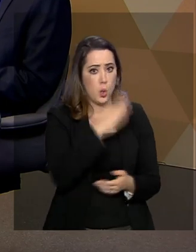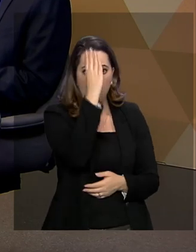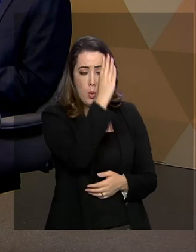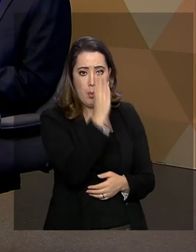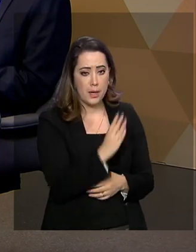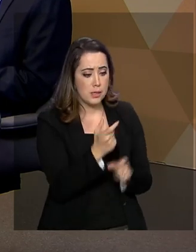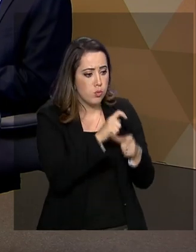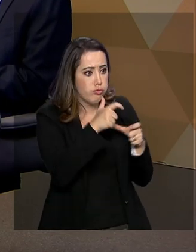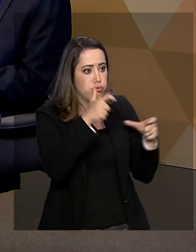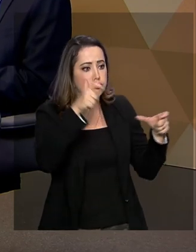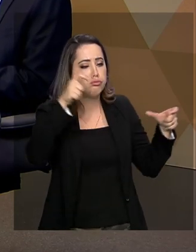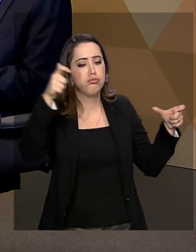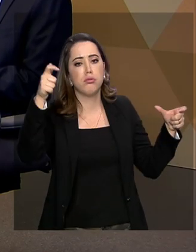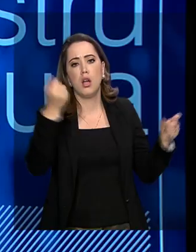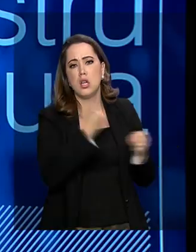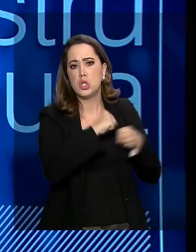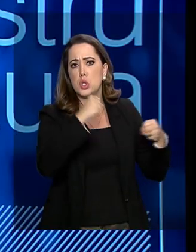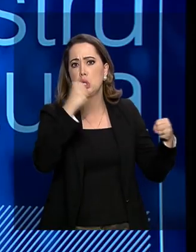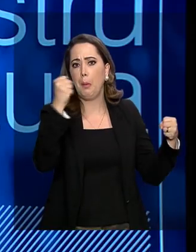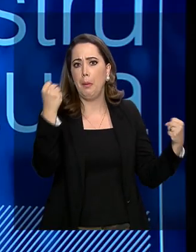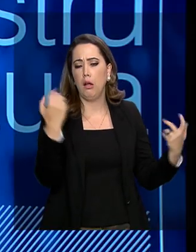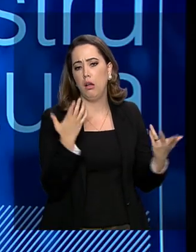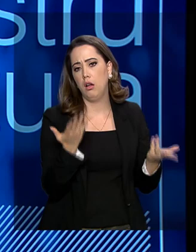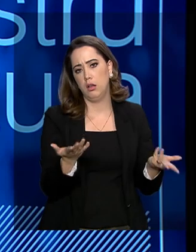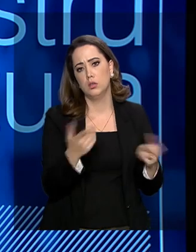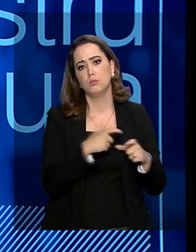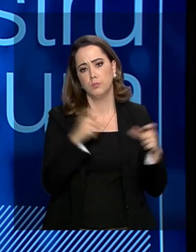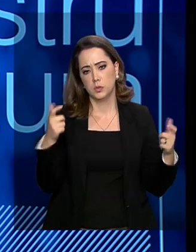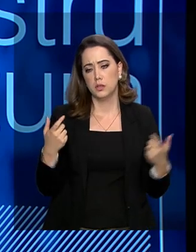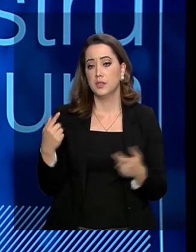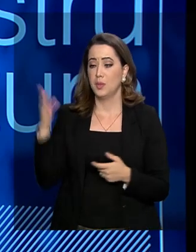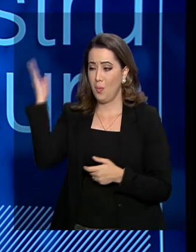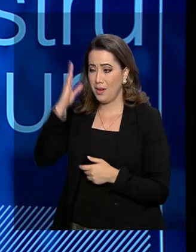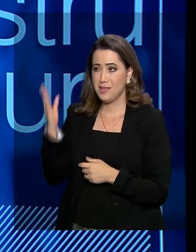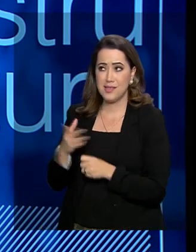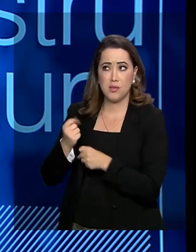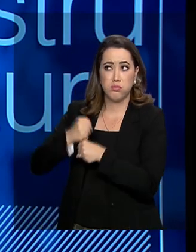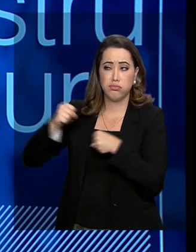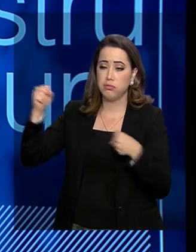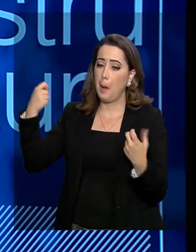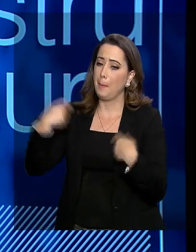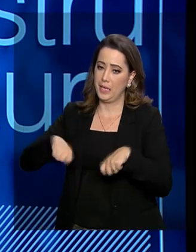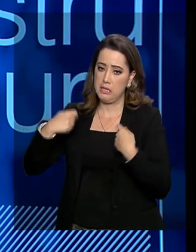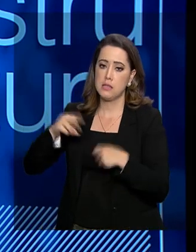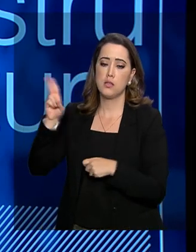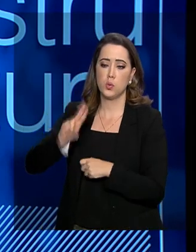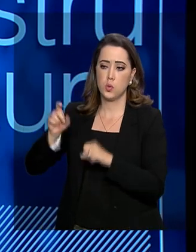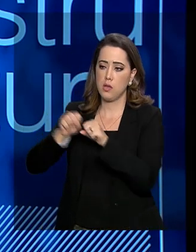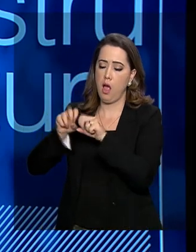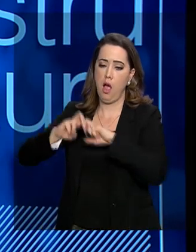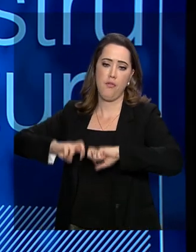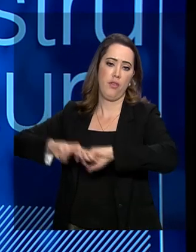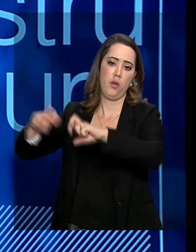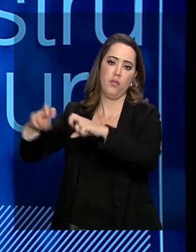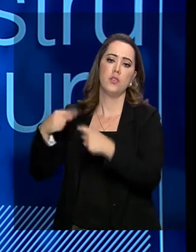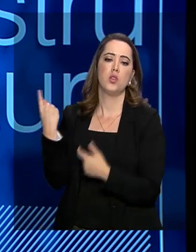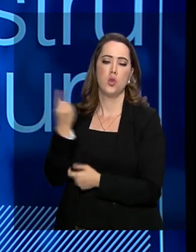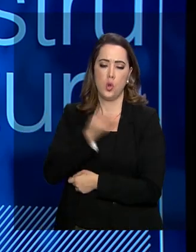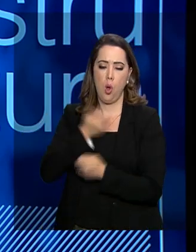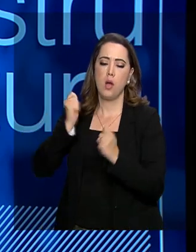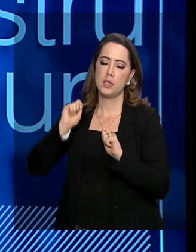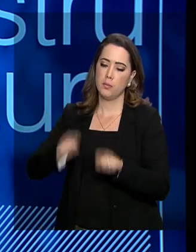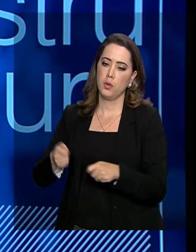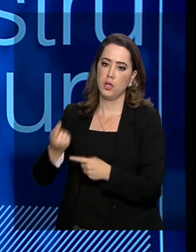Sem dúvida, o Brasil, um país continental, precisa e necessita utilizar mais o setor ferroviário e nós temos aqui a condição de revolucionar, nesses